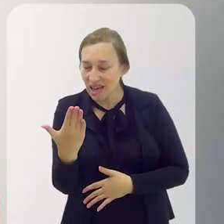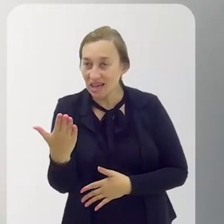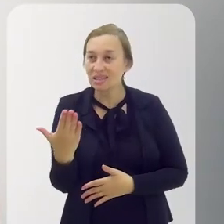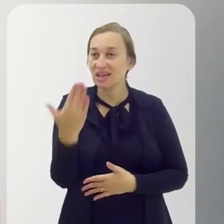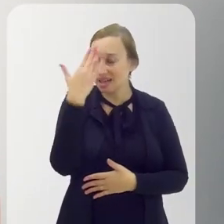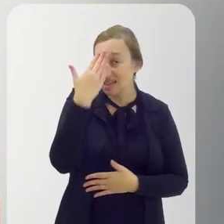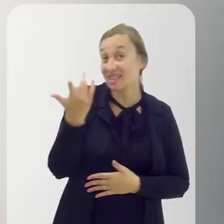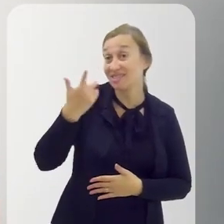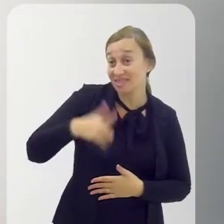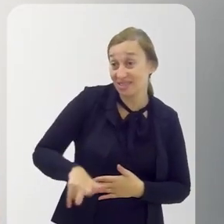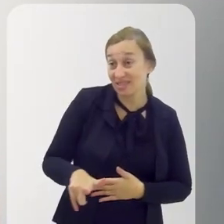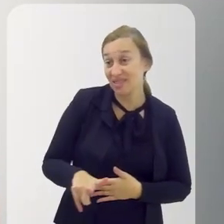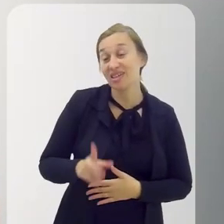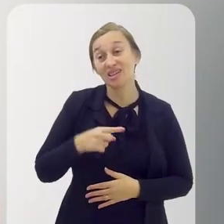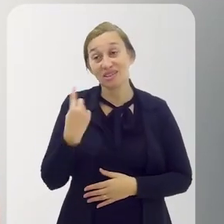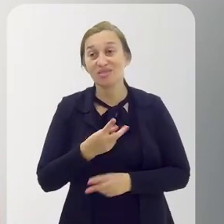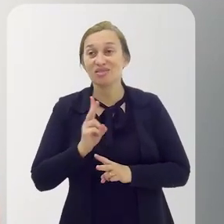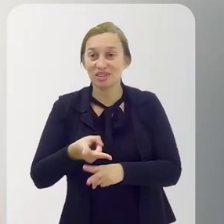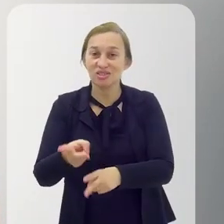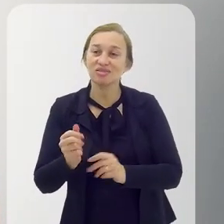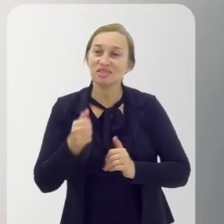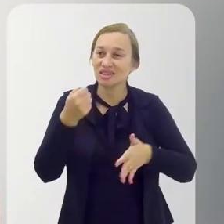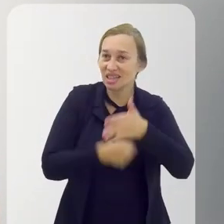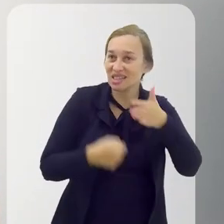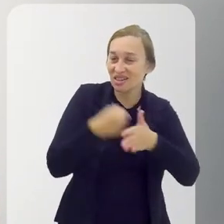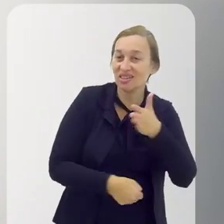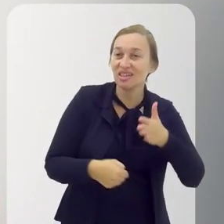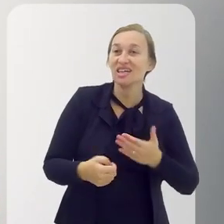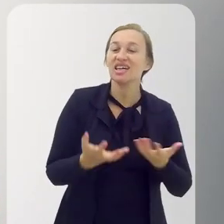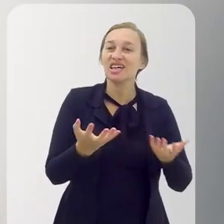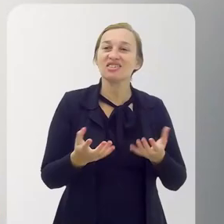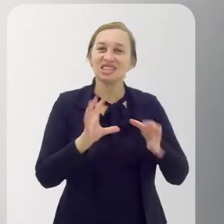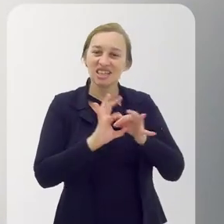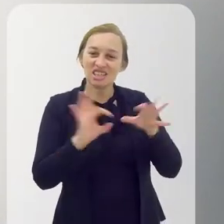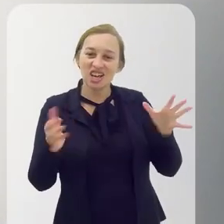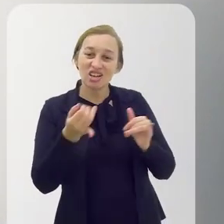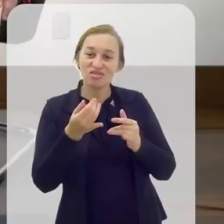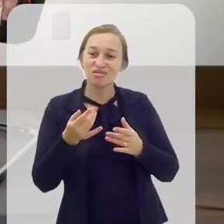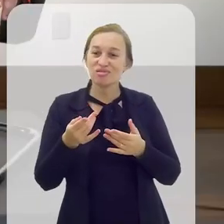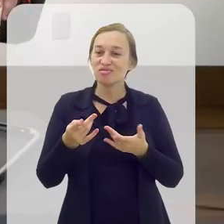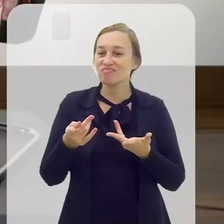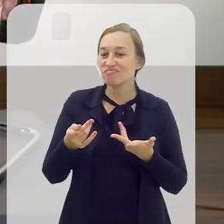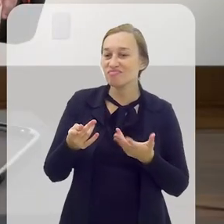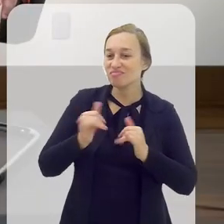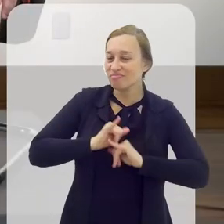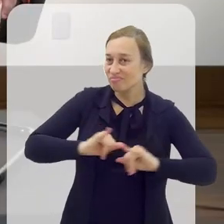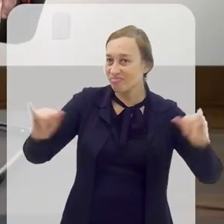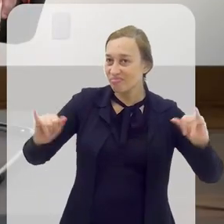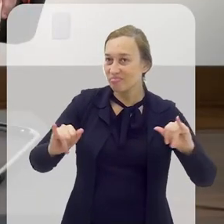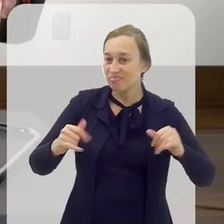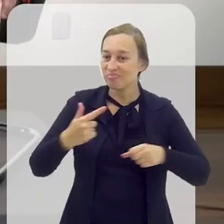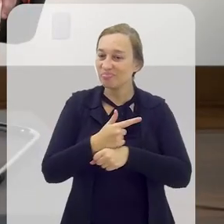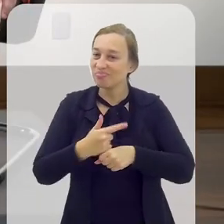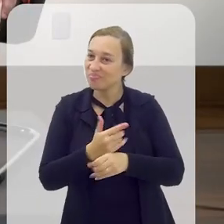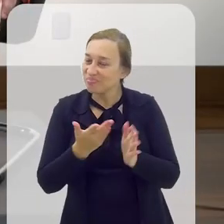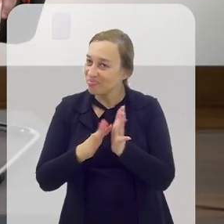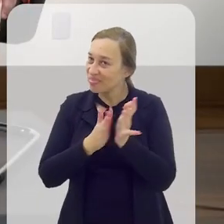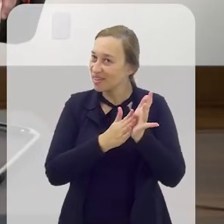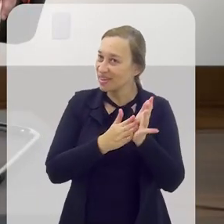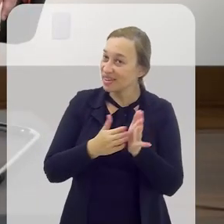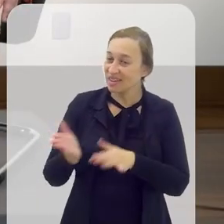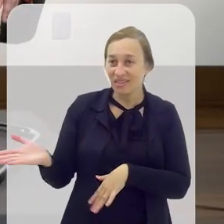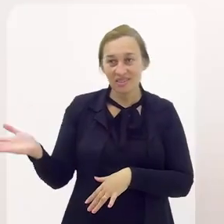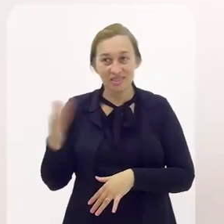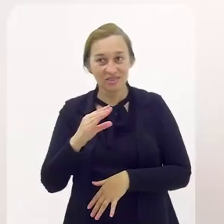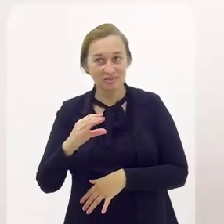Então, muito obrigado, agradeço mais uma vez e que a gente continue nessa luta. Queria que você deixasse um recadinho aí para o pessoal da Grande